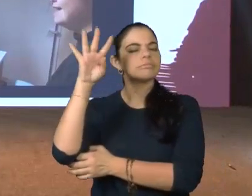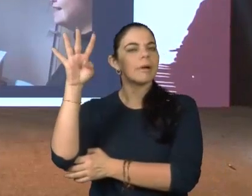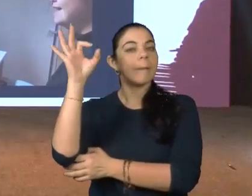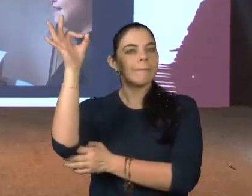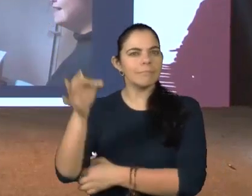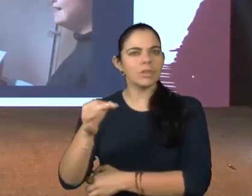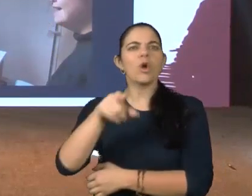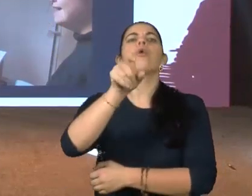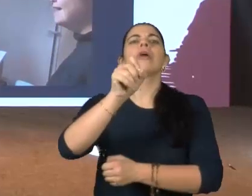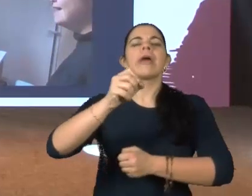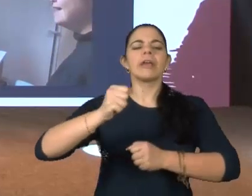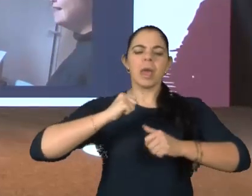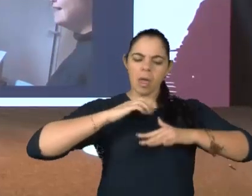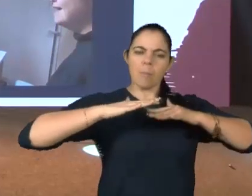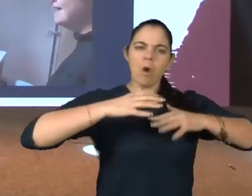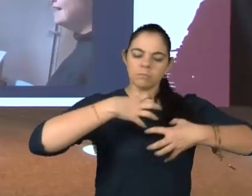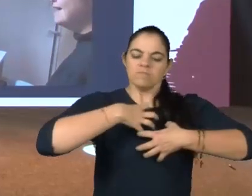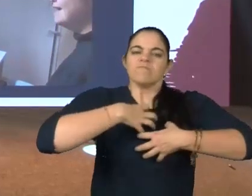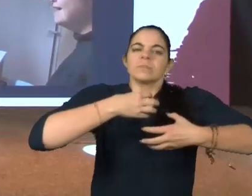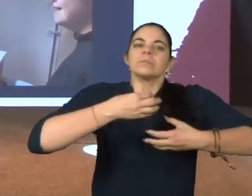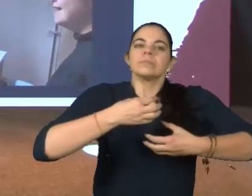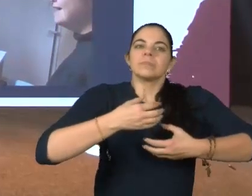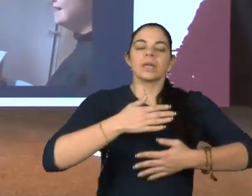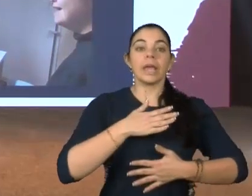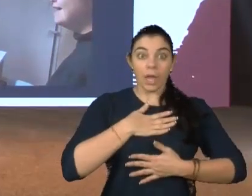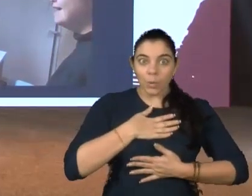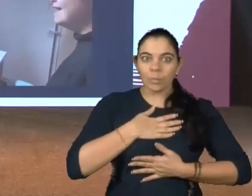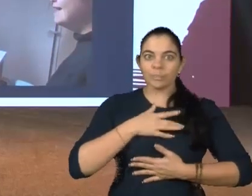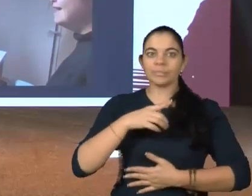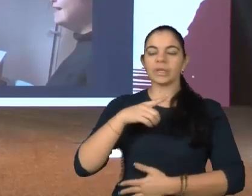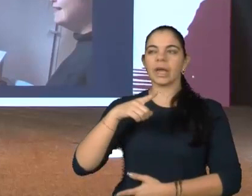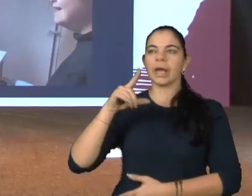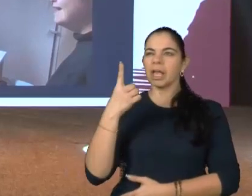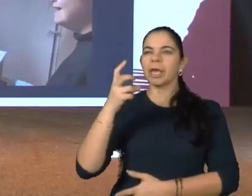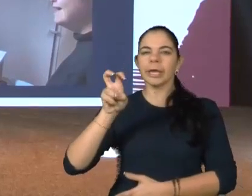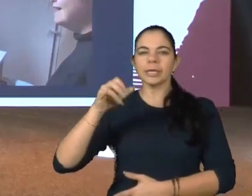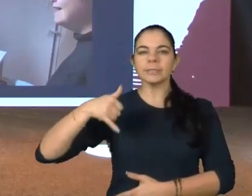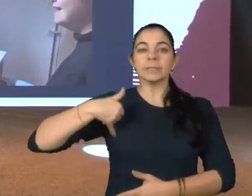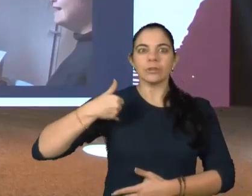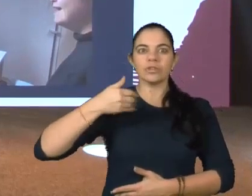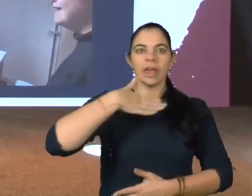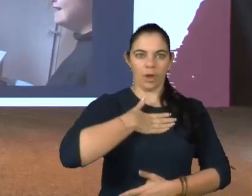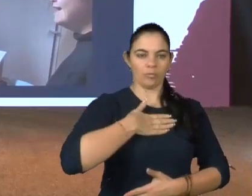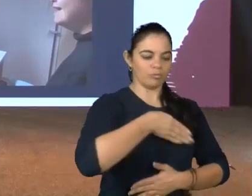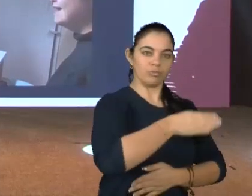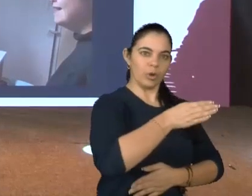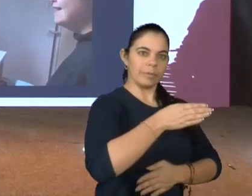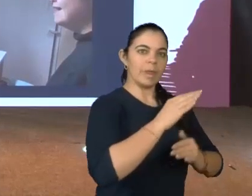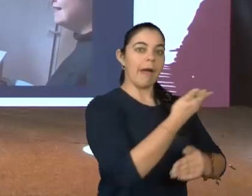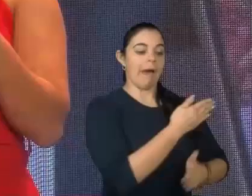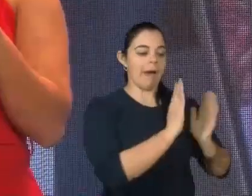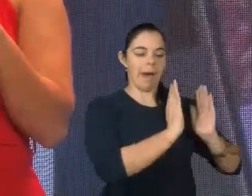O que te move aos meus 15 anos? Fui fazer um trabalho voluntário na PAI, me